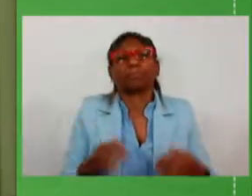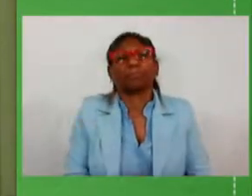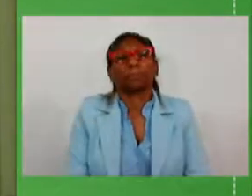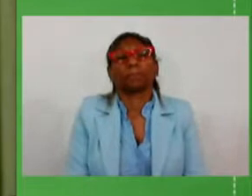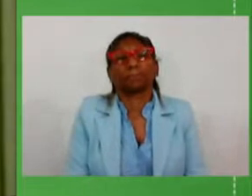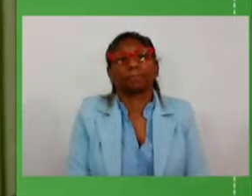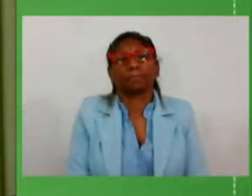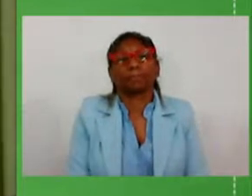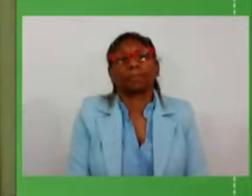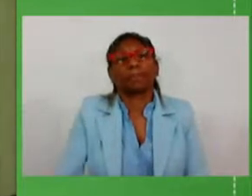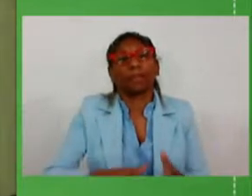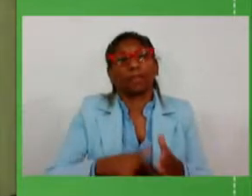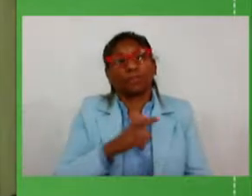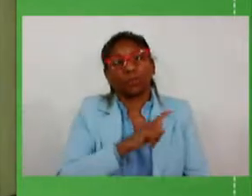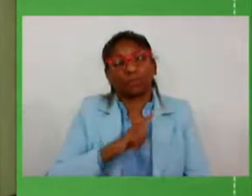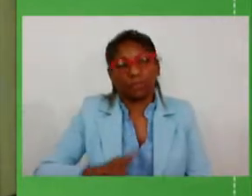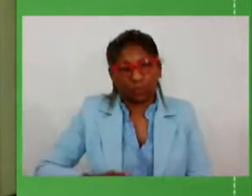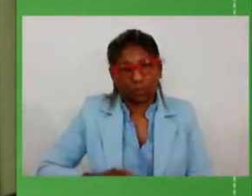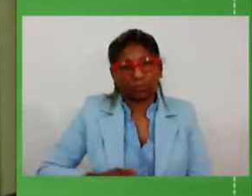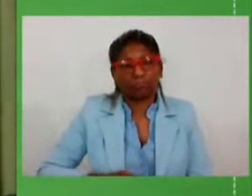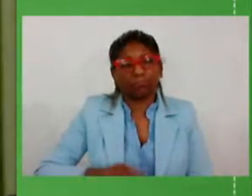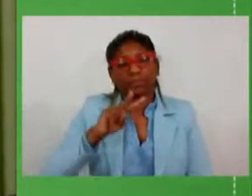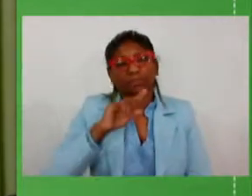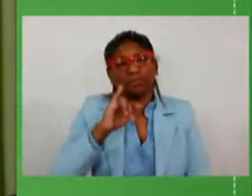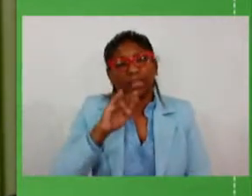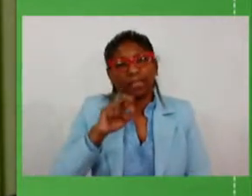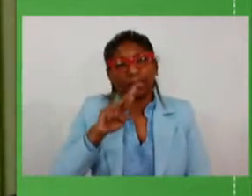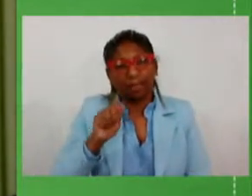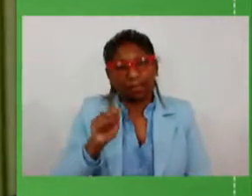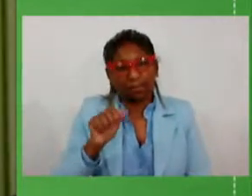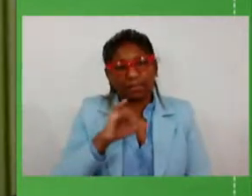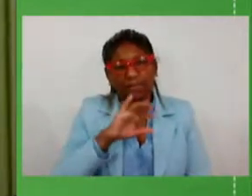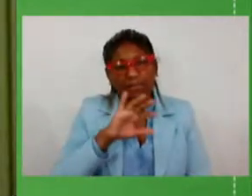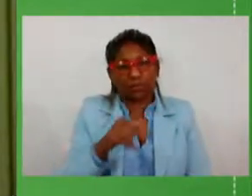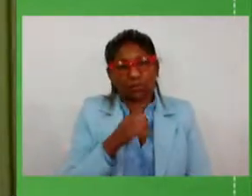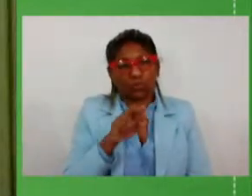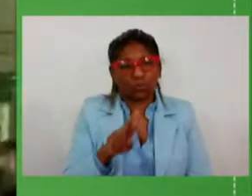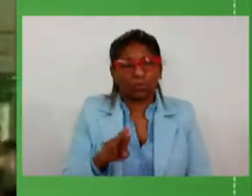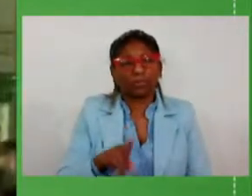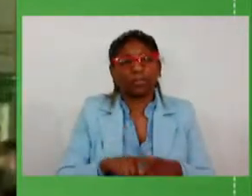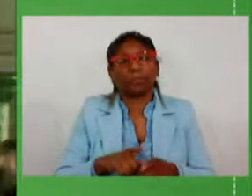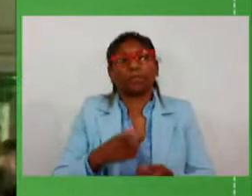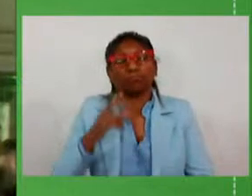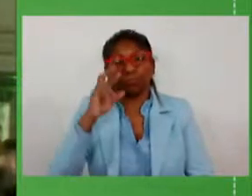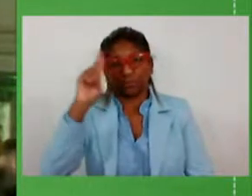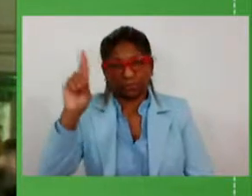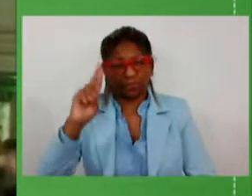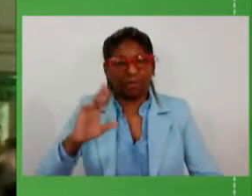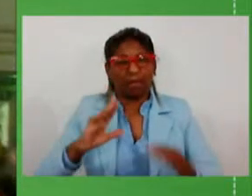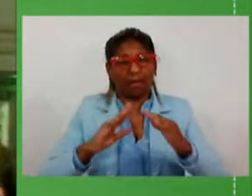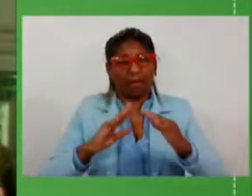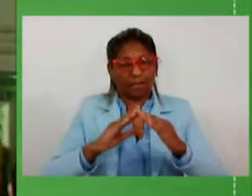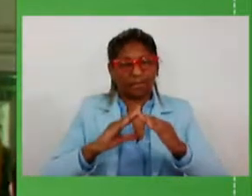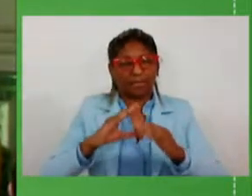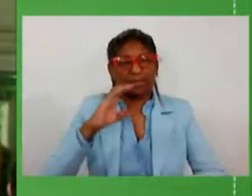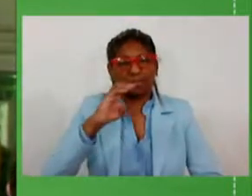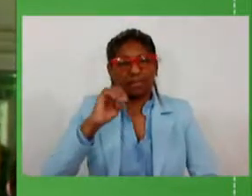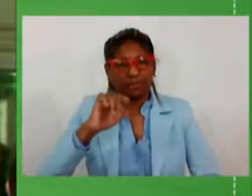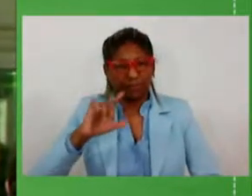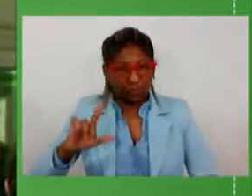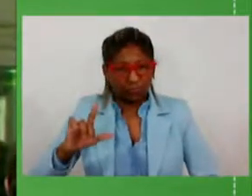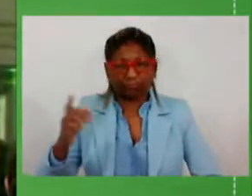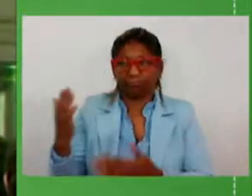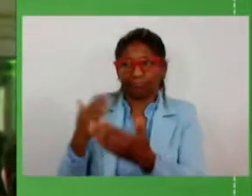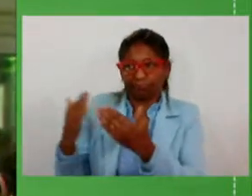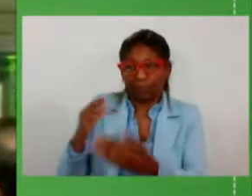caro vice-governador Ranol Vieira Júnior meu caro chefe da Casa Civil que faz a interlocução com a Assembleia Legislativa aqui em nome